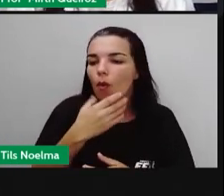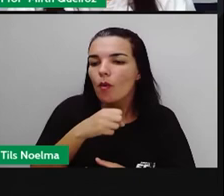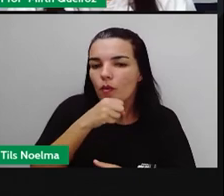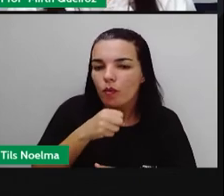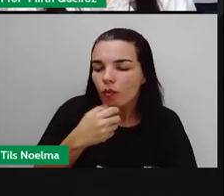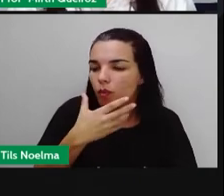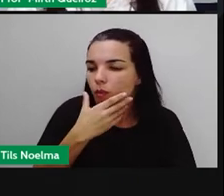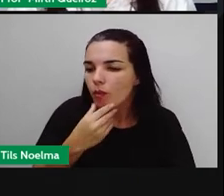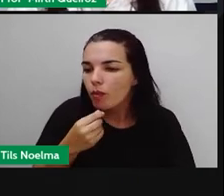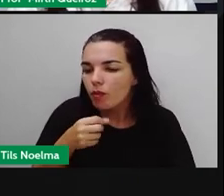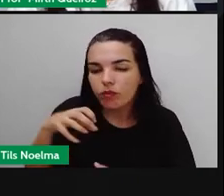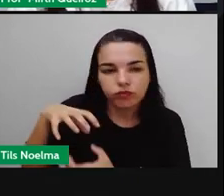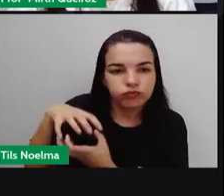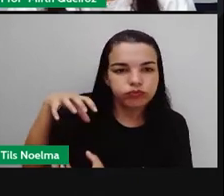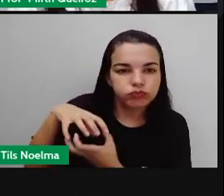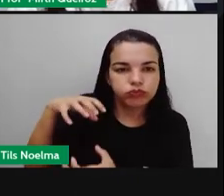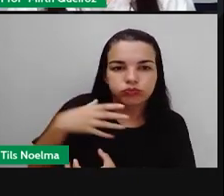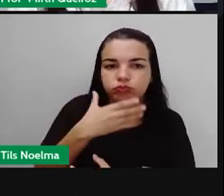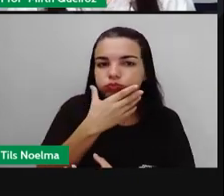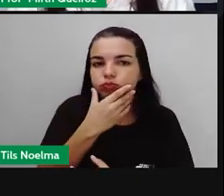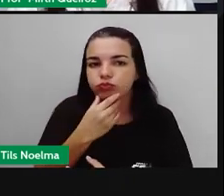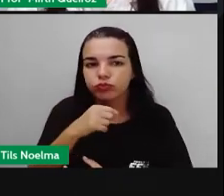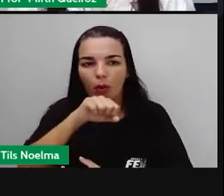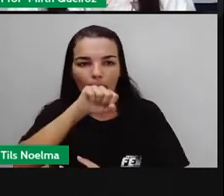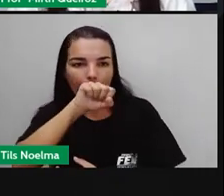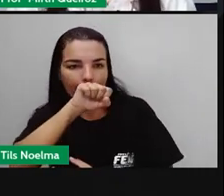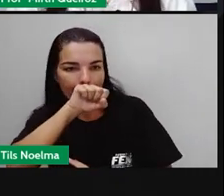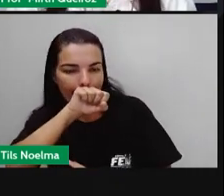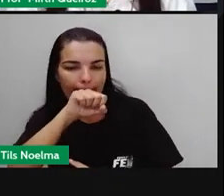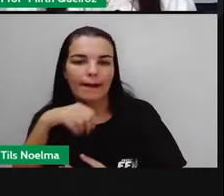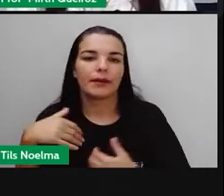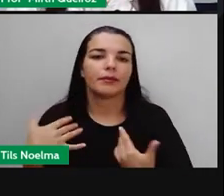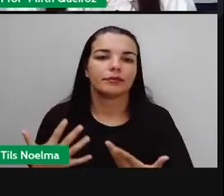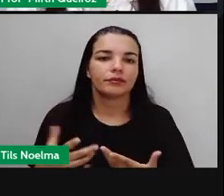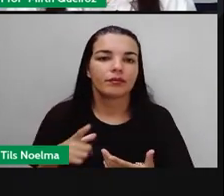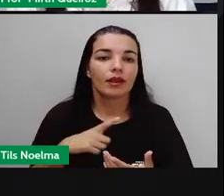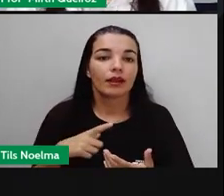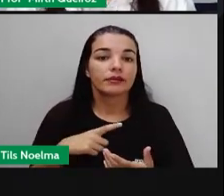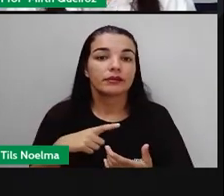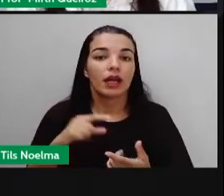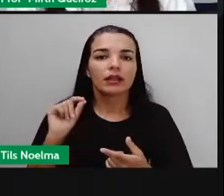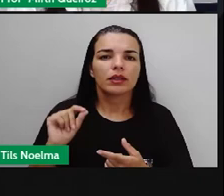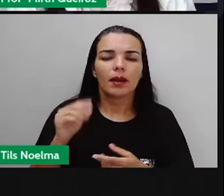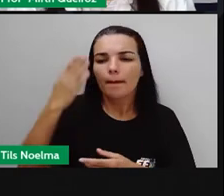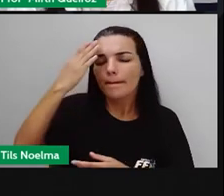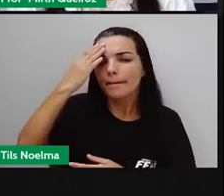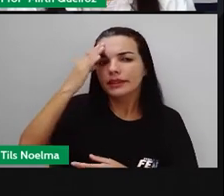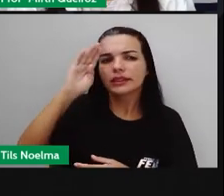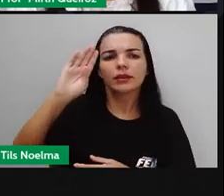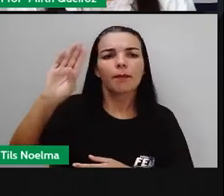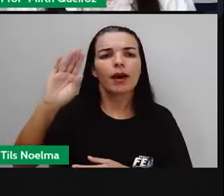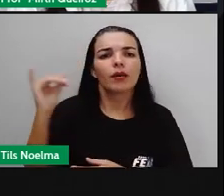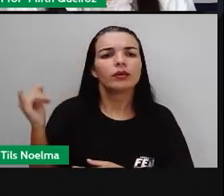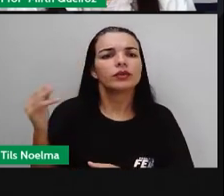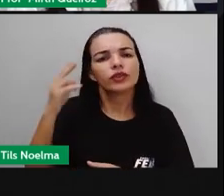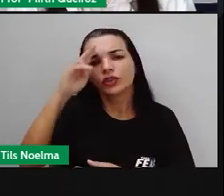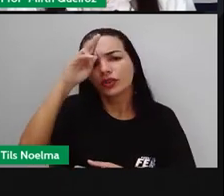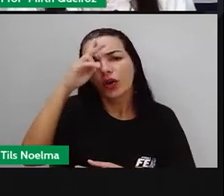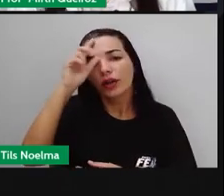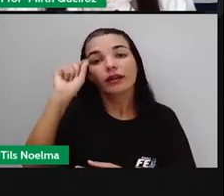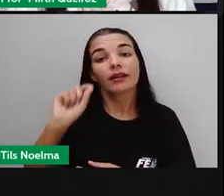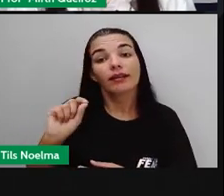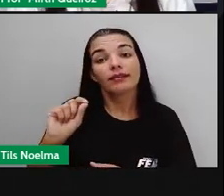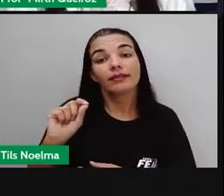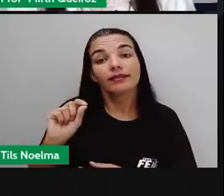pai do personagem, o criador do personagem, né? E quem é personagem principal da história seria quem?